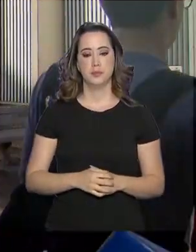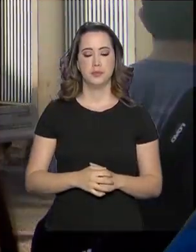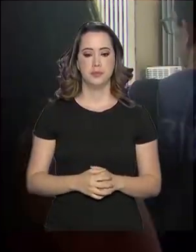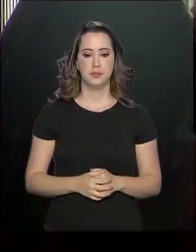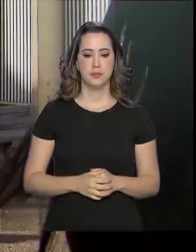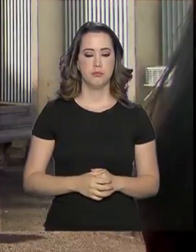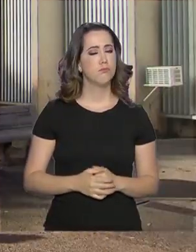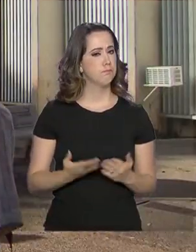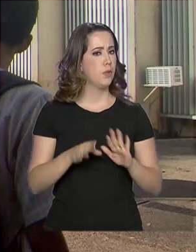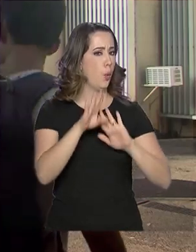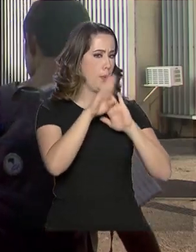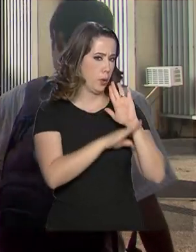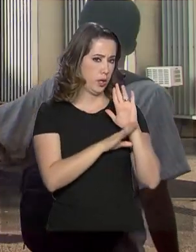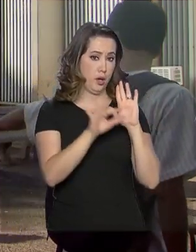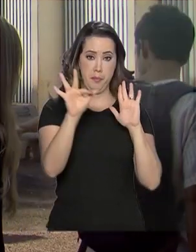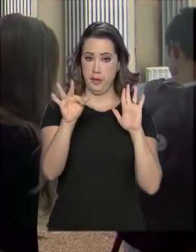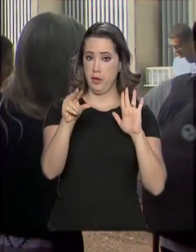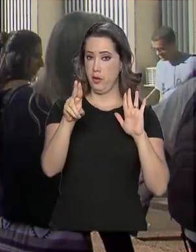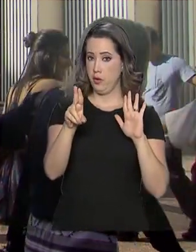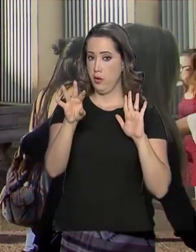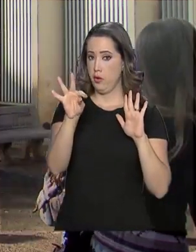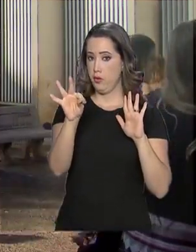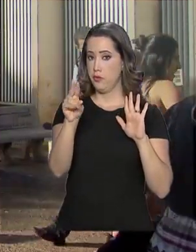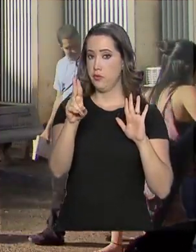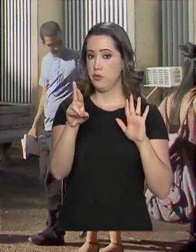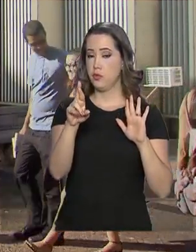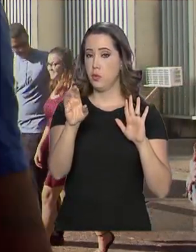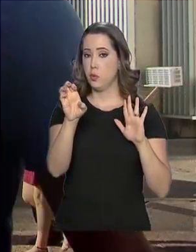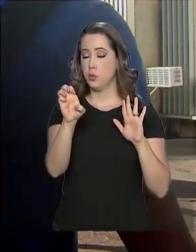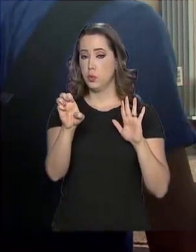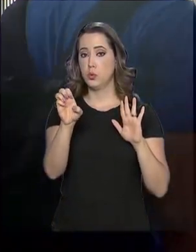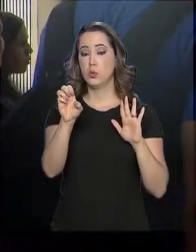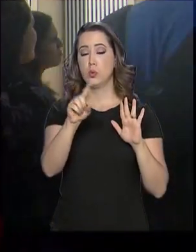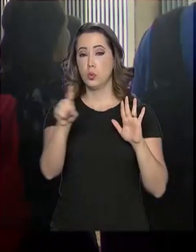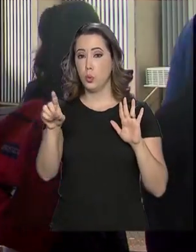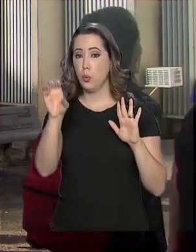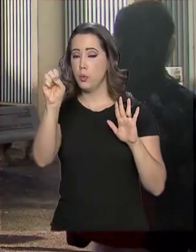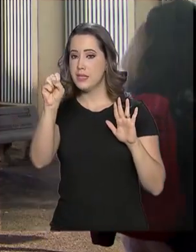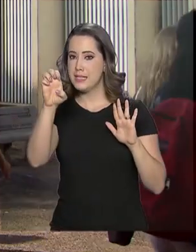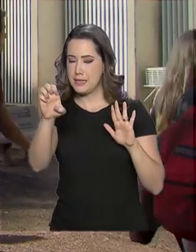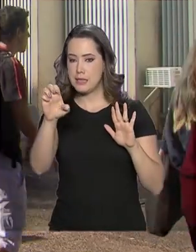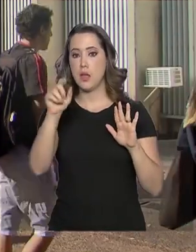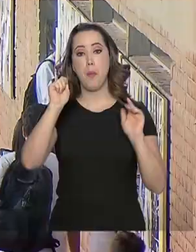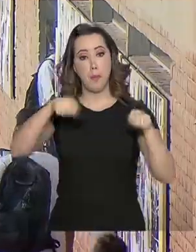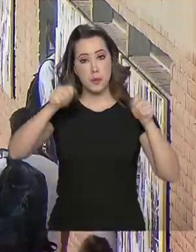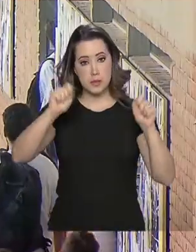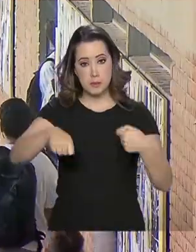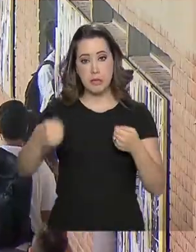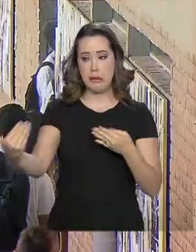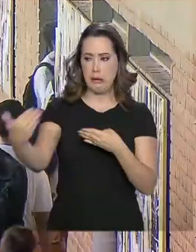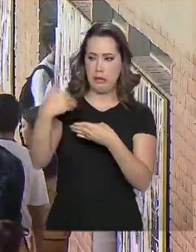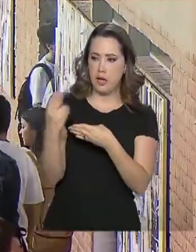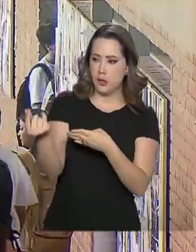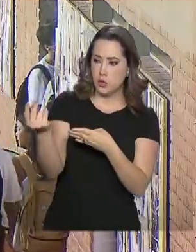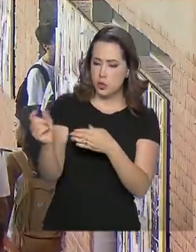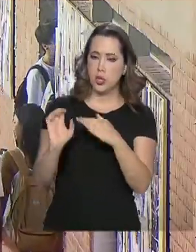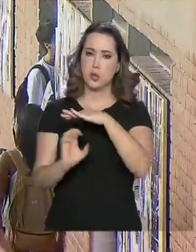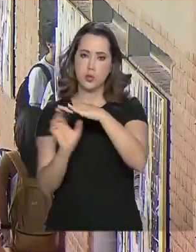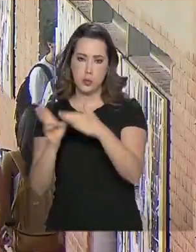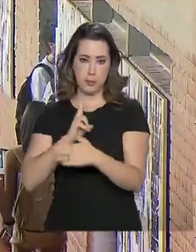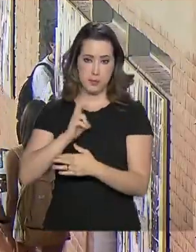O programa permite a entrada de dinheiro privado em universidades e institutos federais que poderão fazer